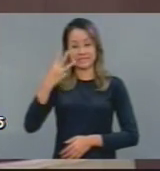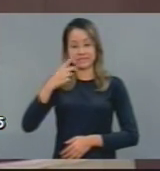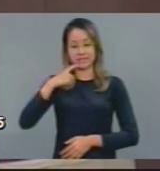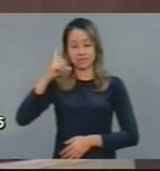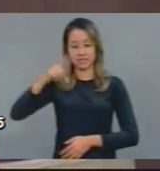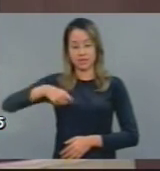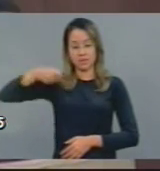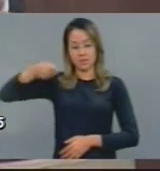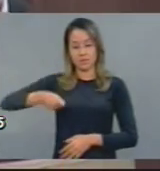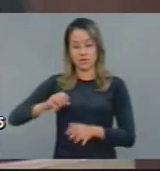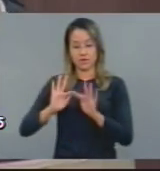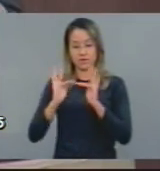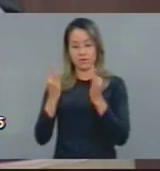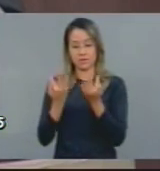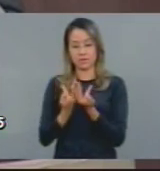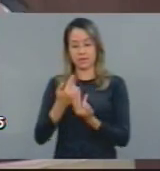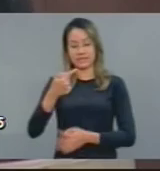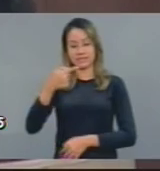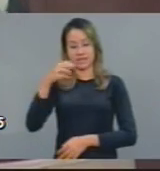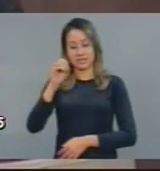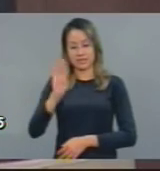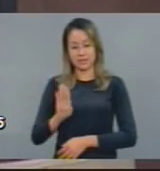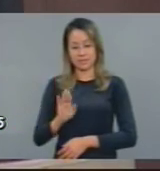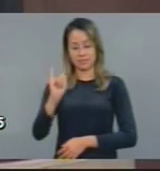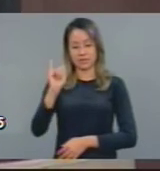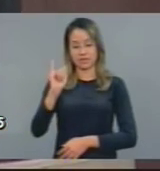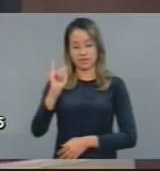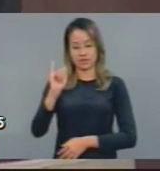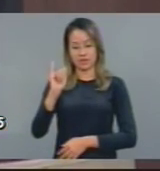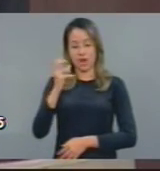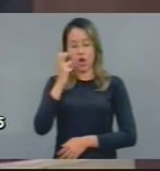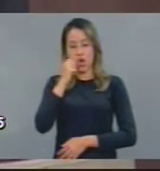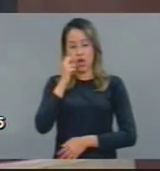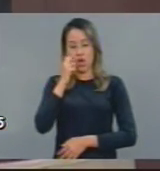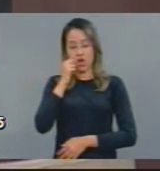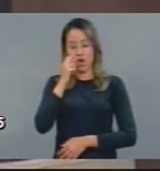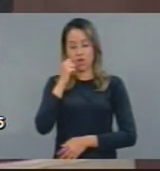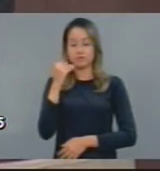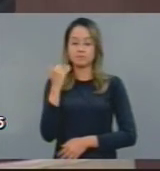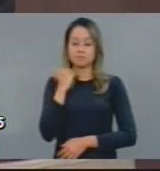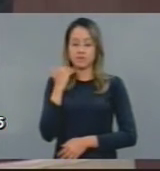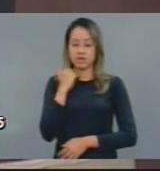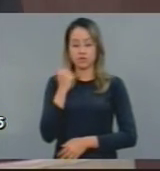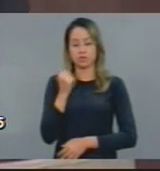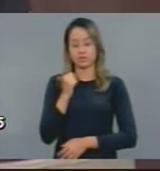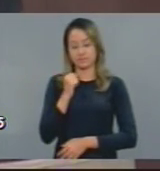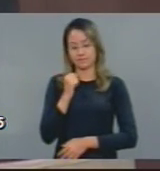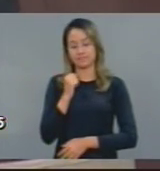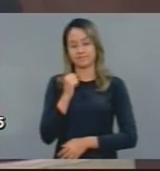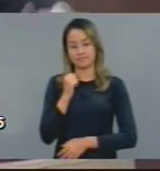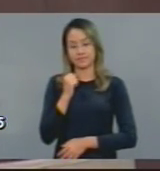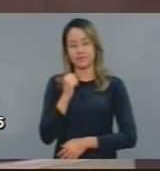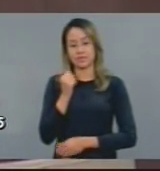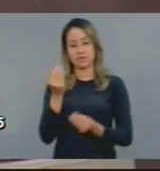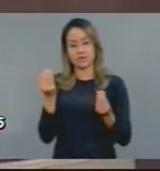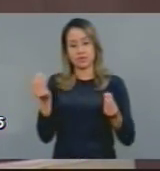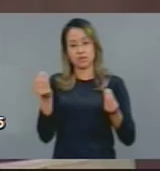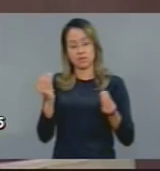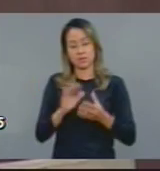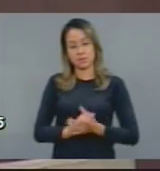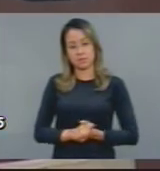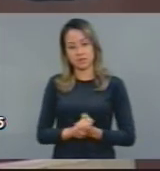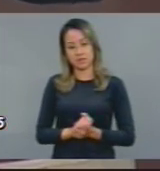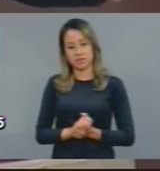três vezes. 70 bi de lucro de banco. 70 bi de ajuste fiscal. Enquanto isso,